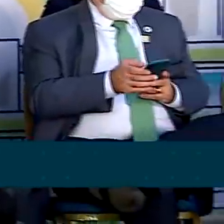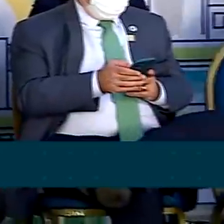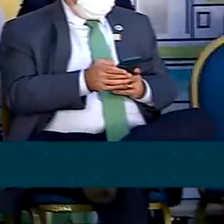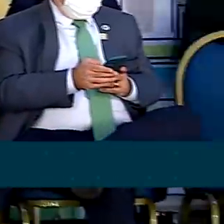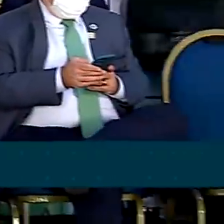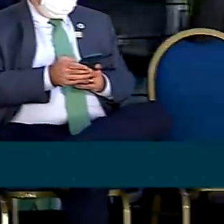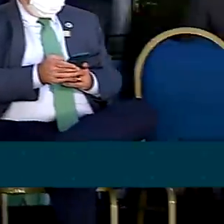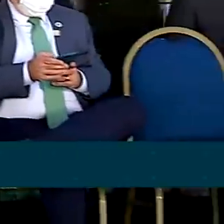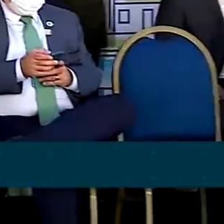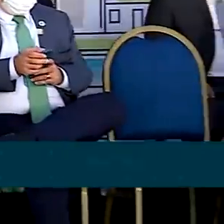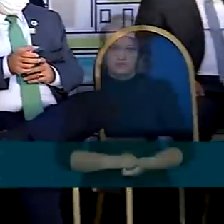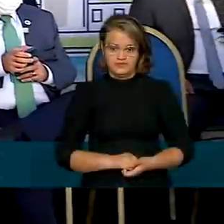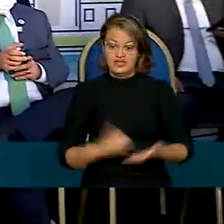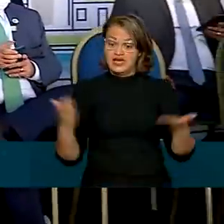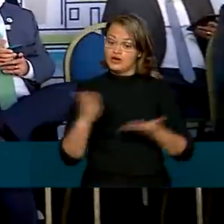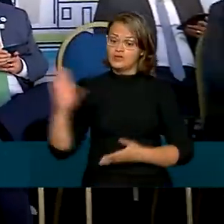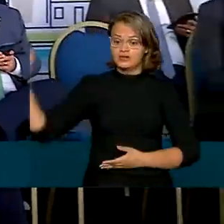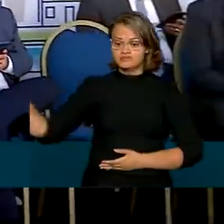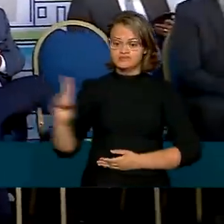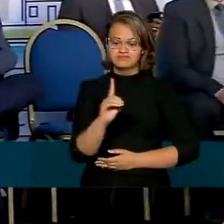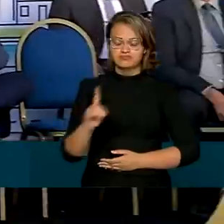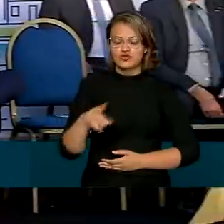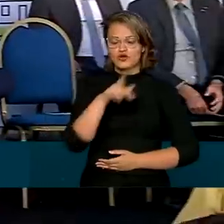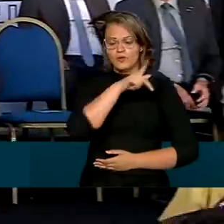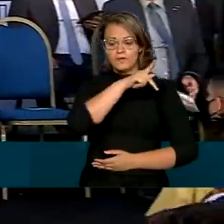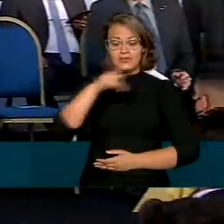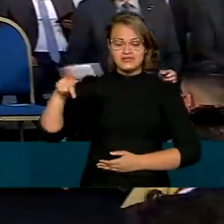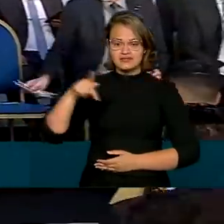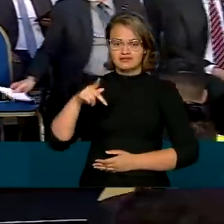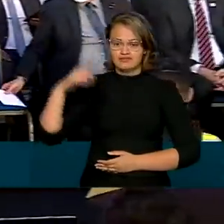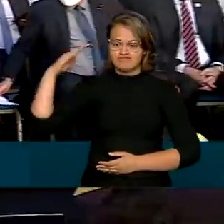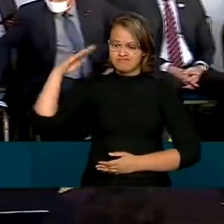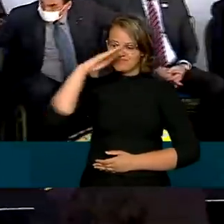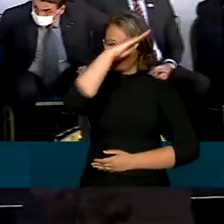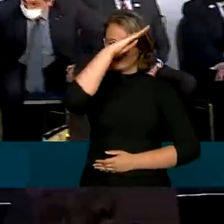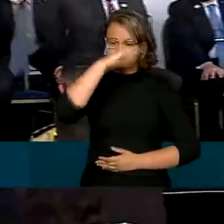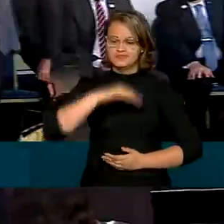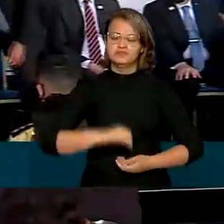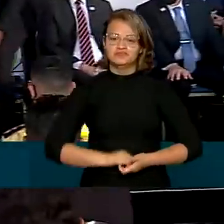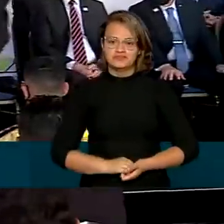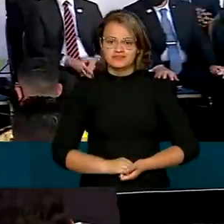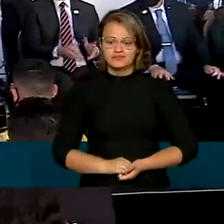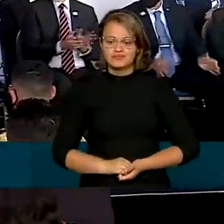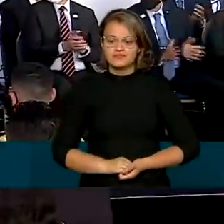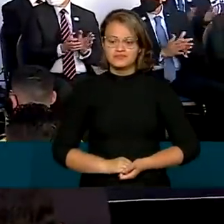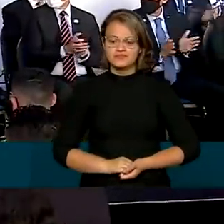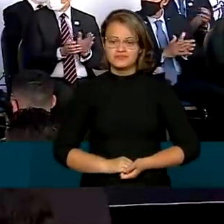Senhoras e senhores, com a palavra o presidente da República, Jair Bolsonaro.